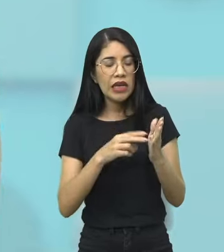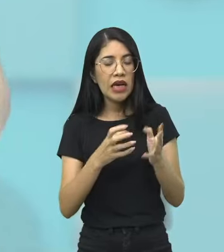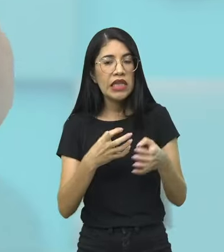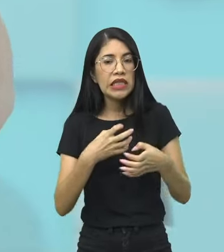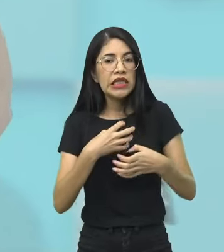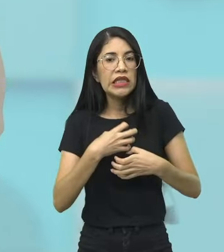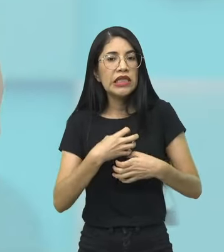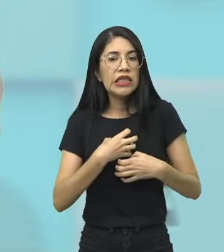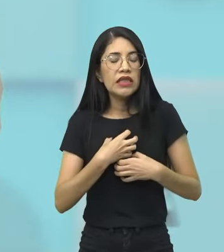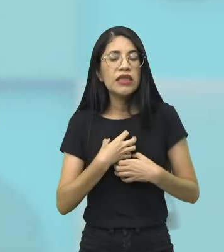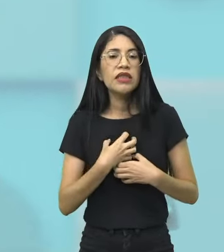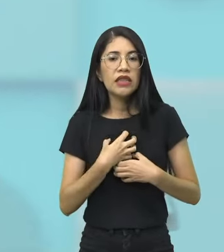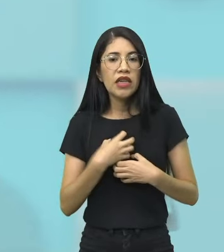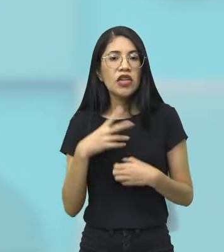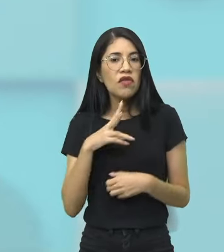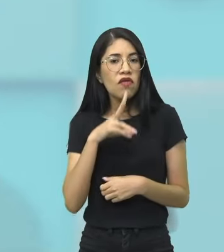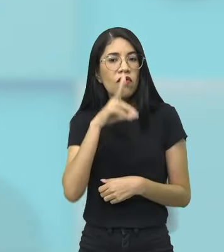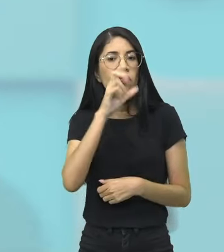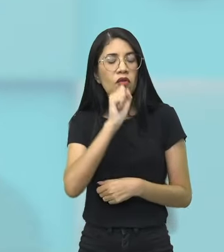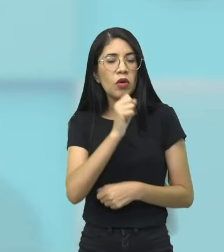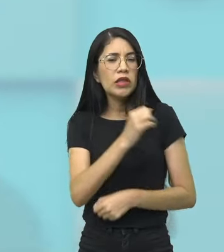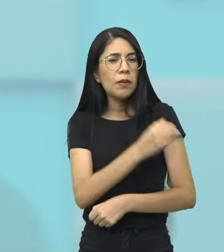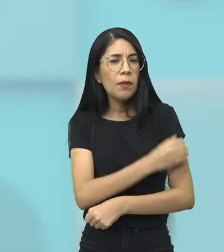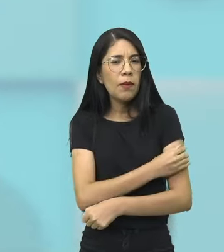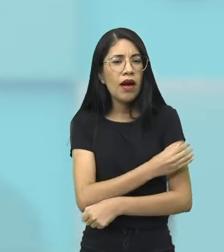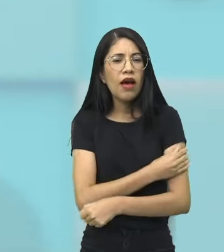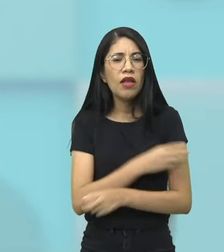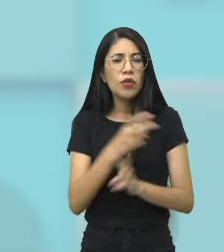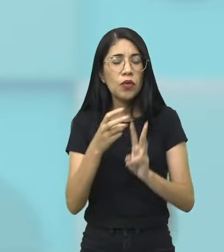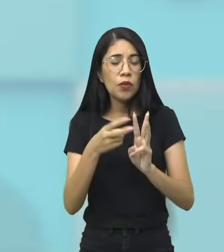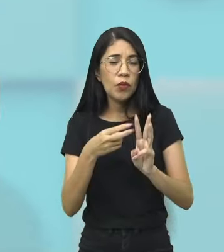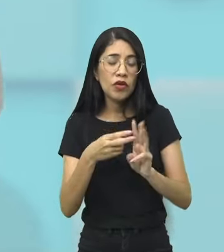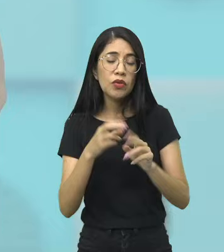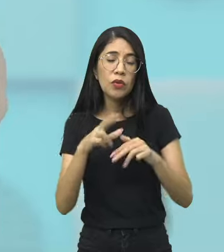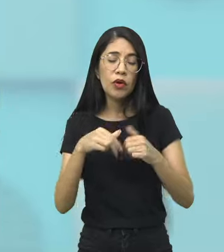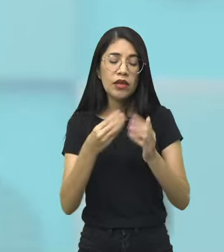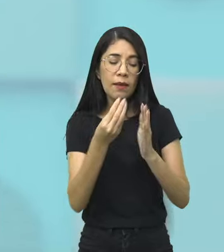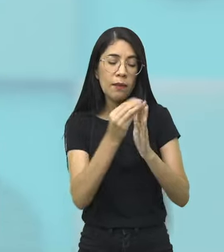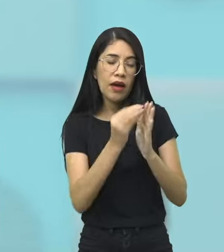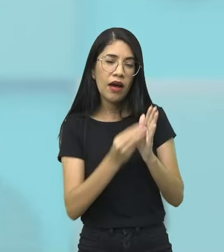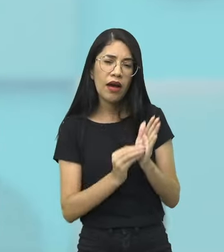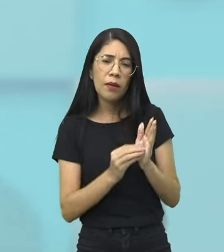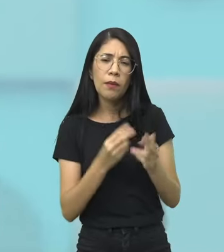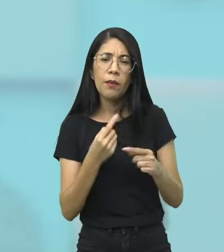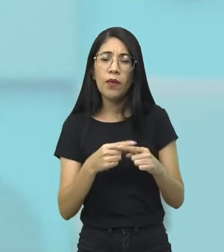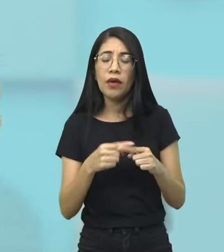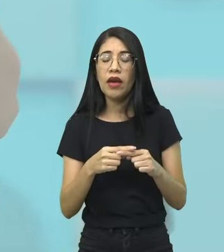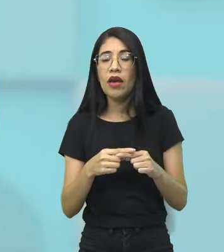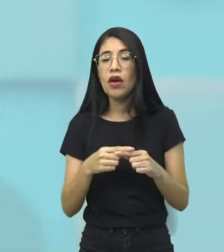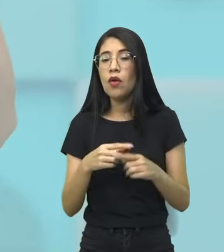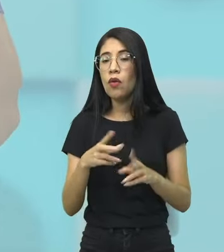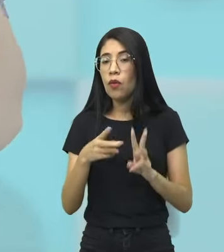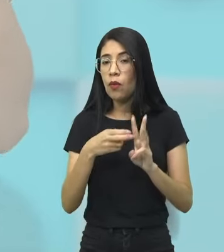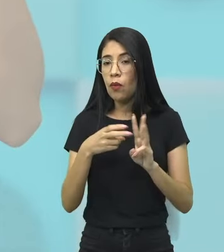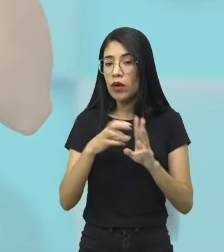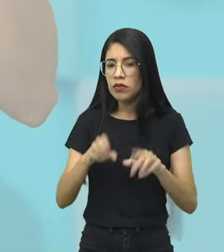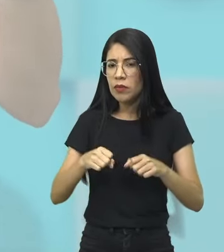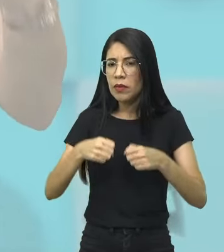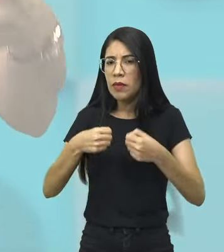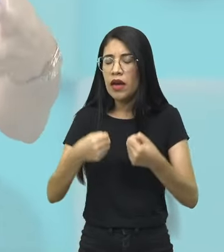sentir a força, certo? E por isso que ele colocou. Por que a força? Porque o índio guerreiro tem o quê?